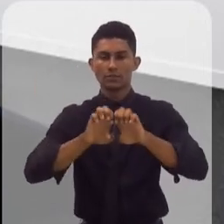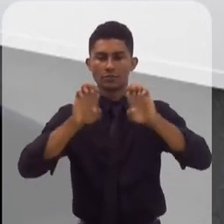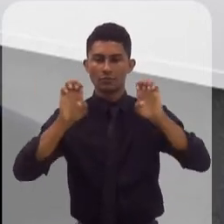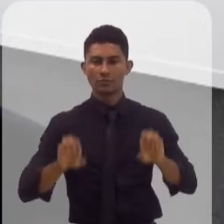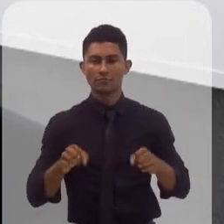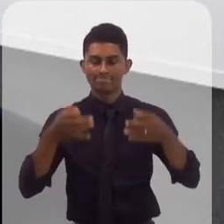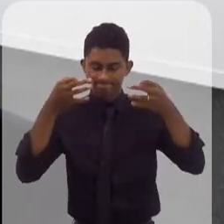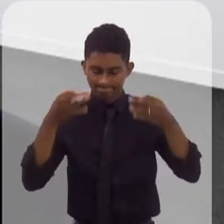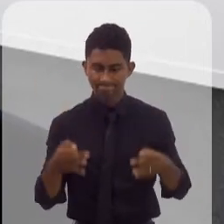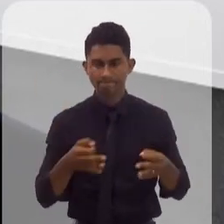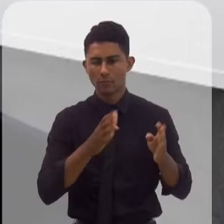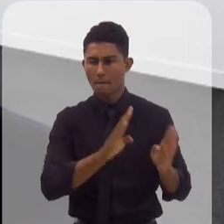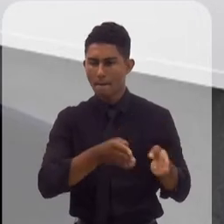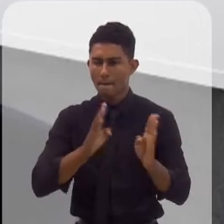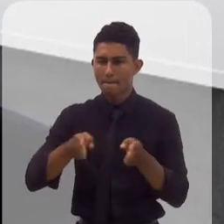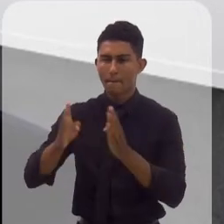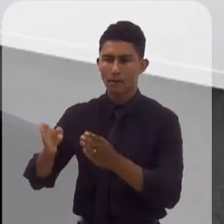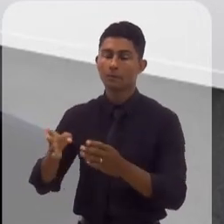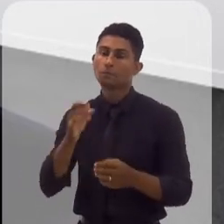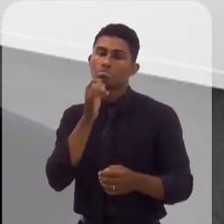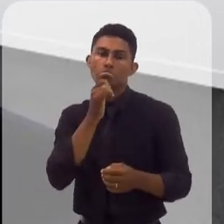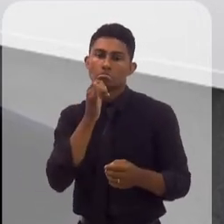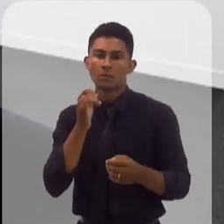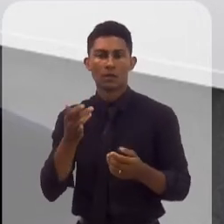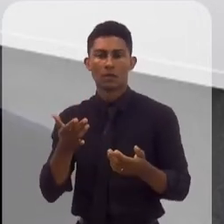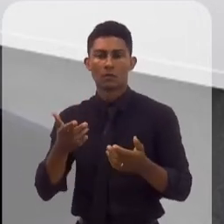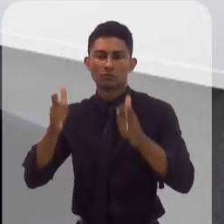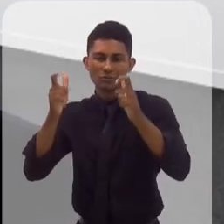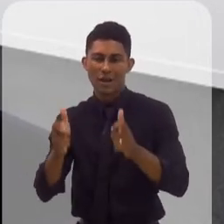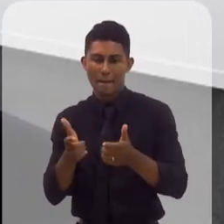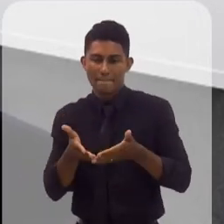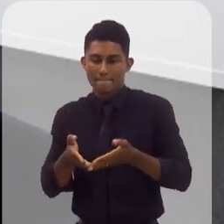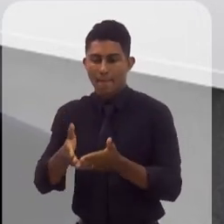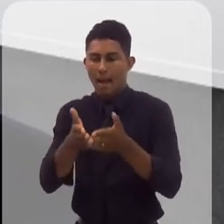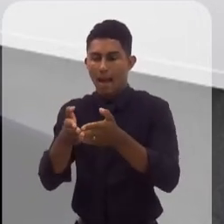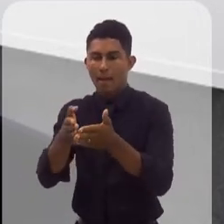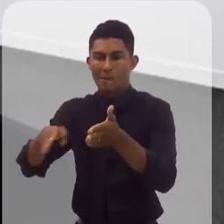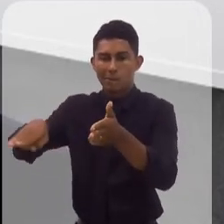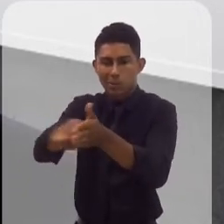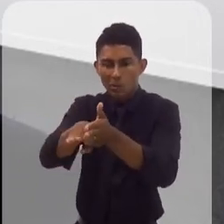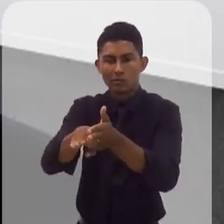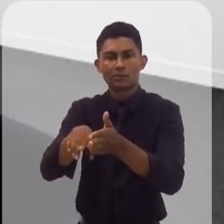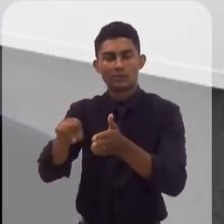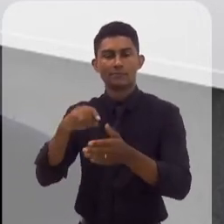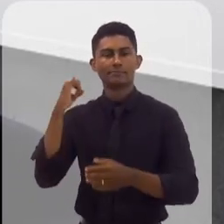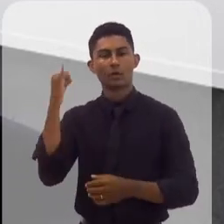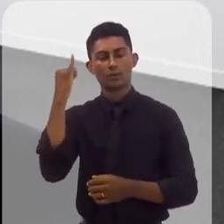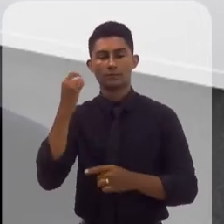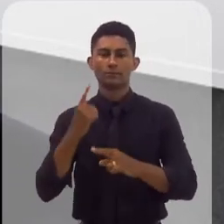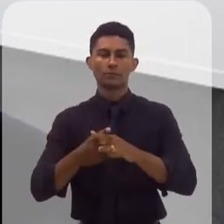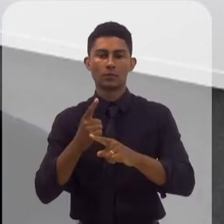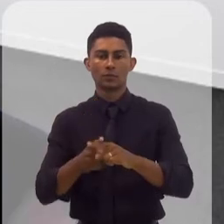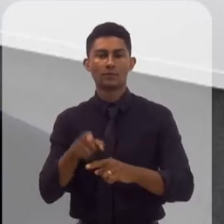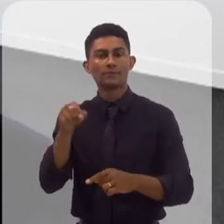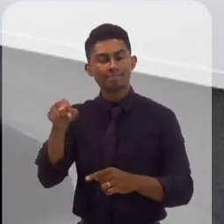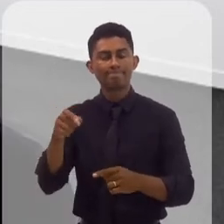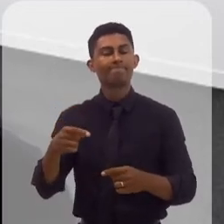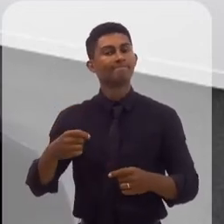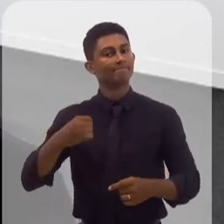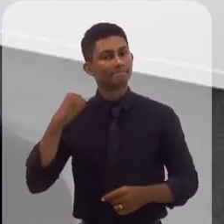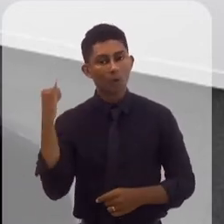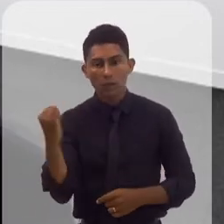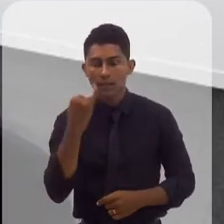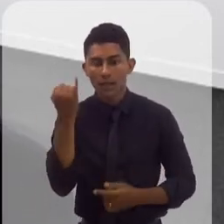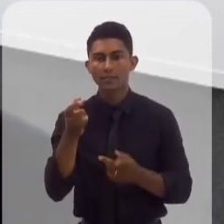infraestrutura logística, e aí o Porto é um ótimo exemplo disso, porque o Porto é parte